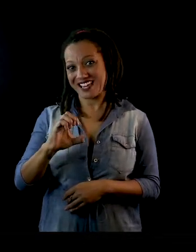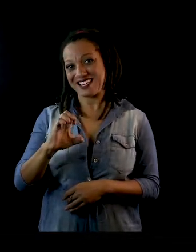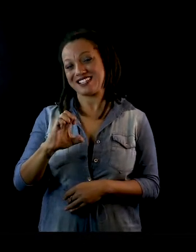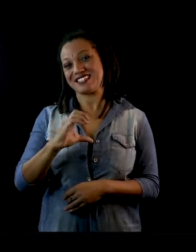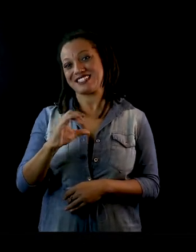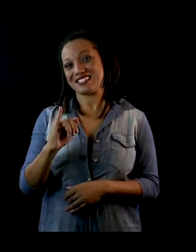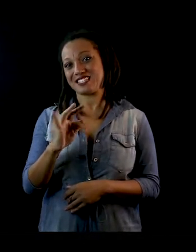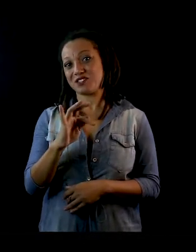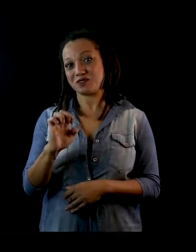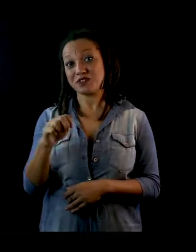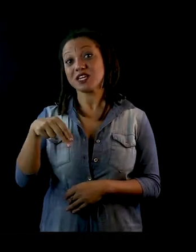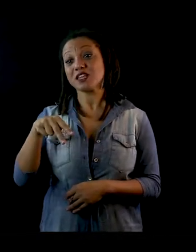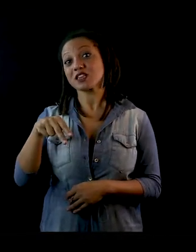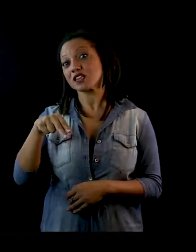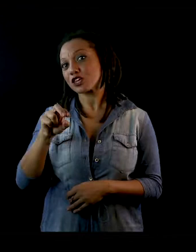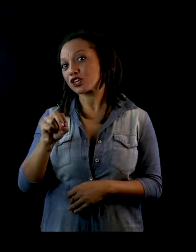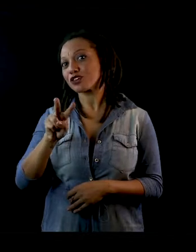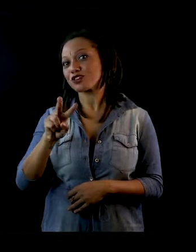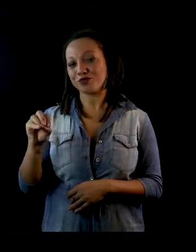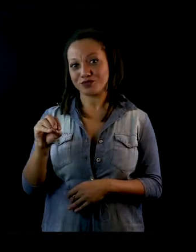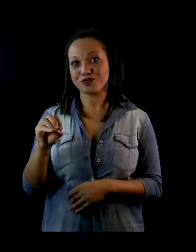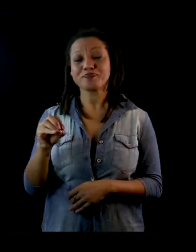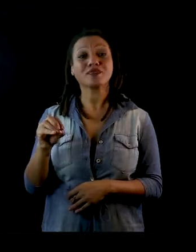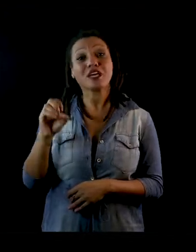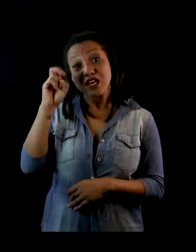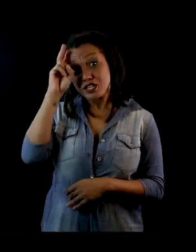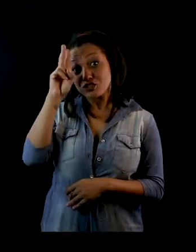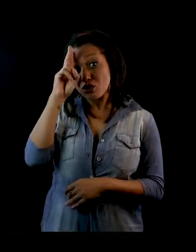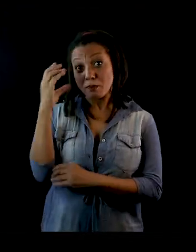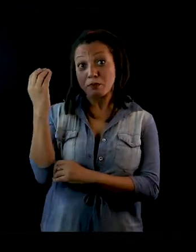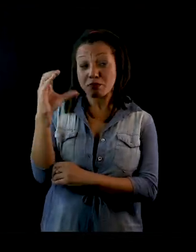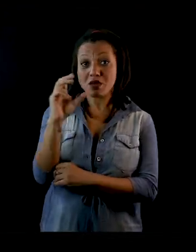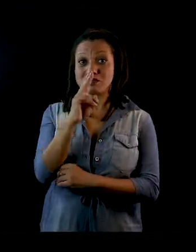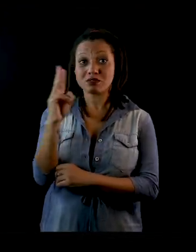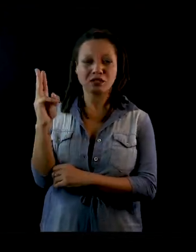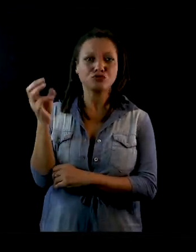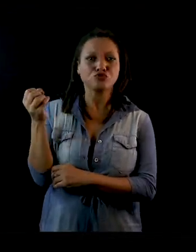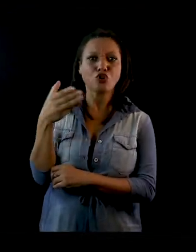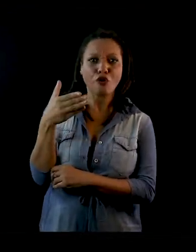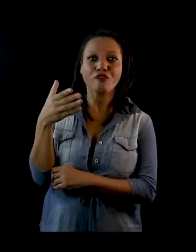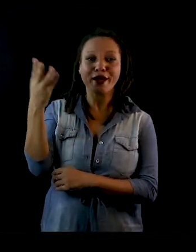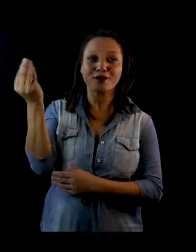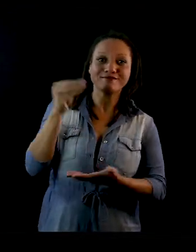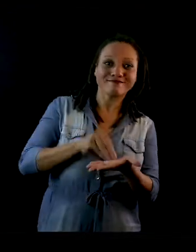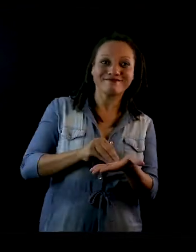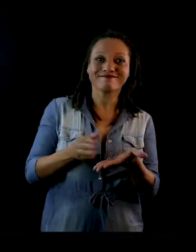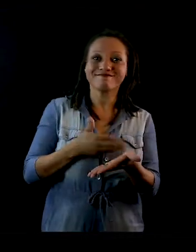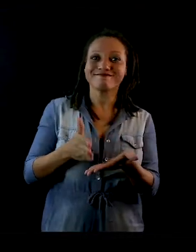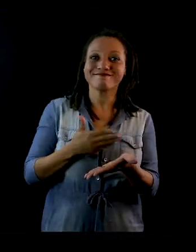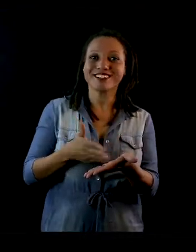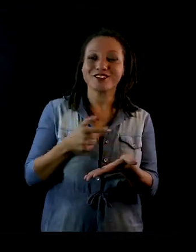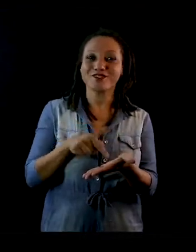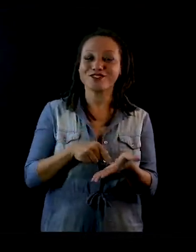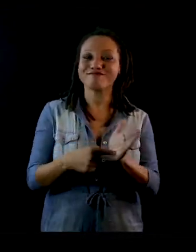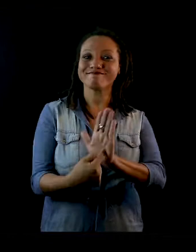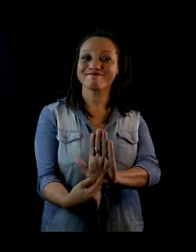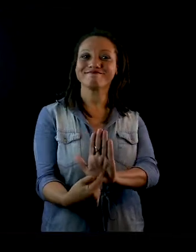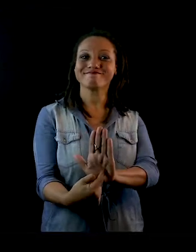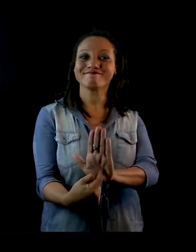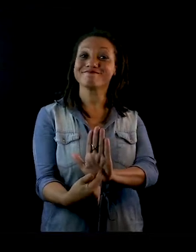eu peguei as histórias mais antigas, que eu tinha publicada no site, e trouxe para o público,